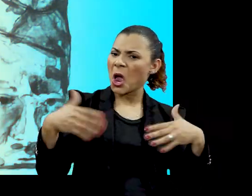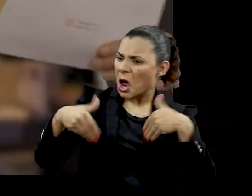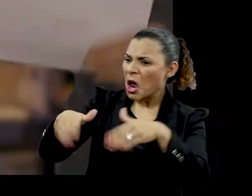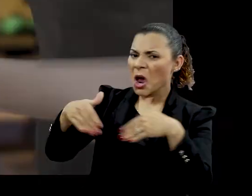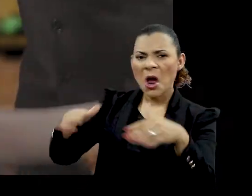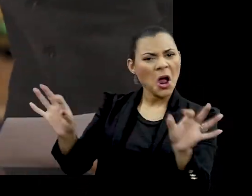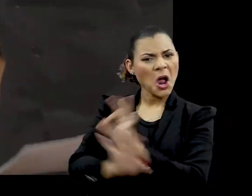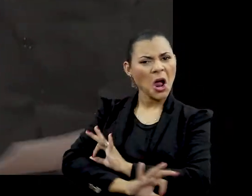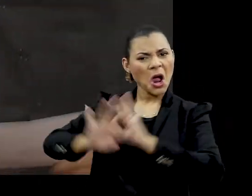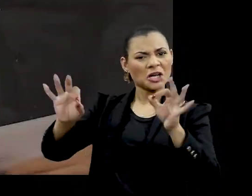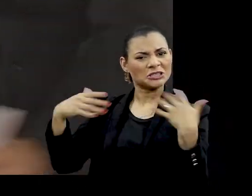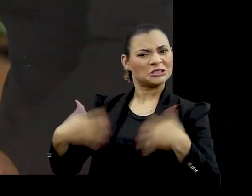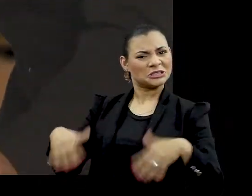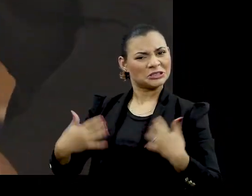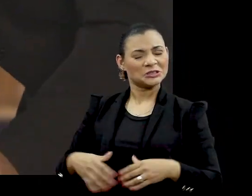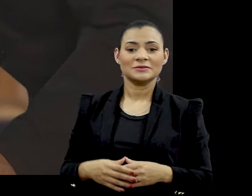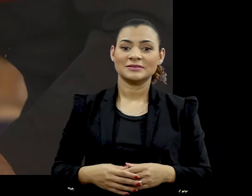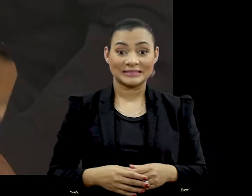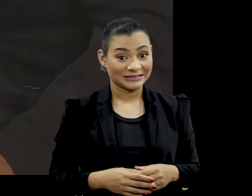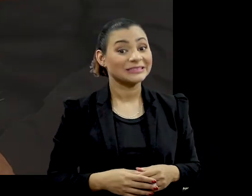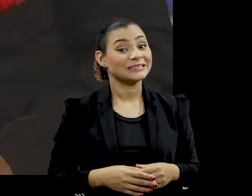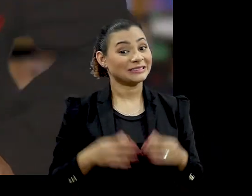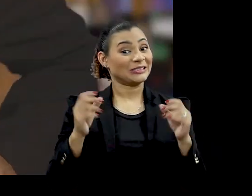Sensacional, Cameraman Sensacional